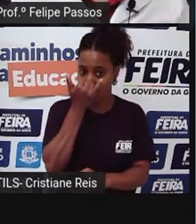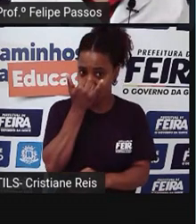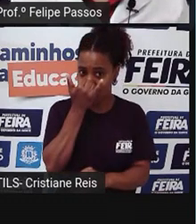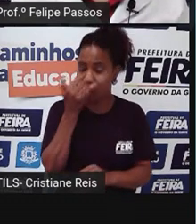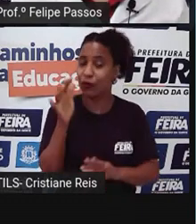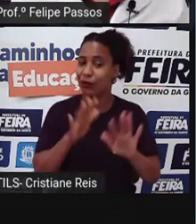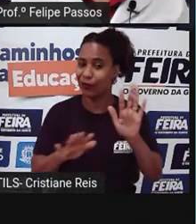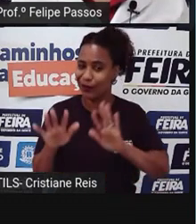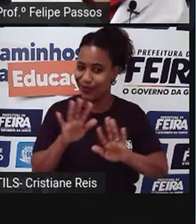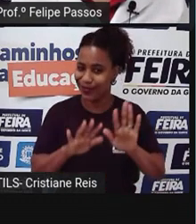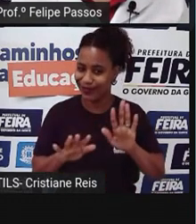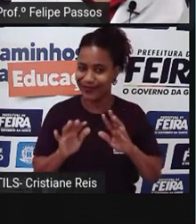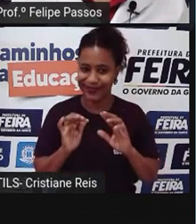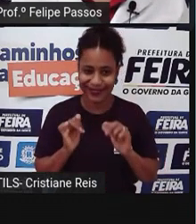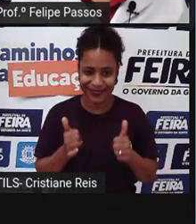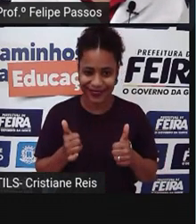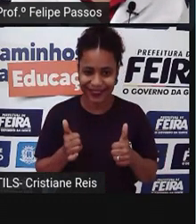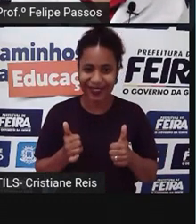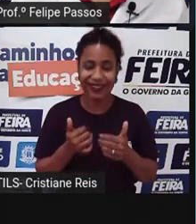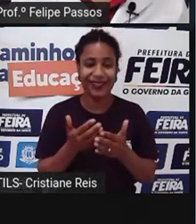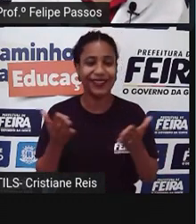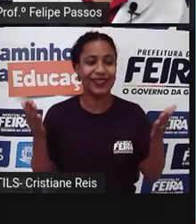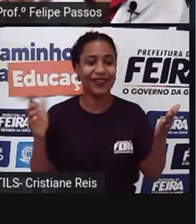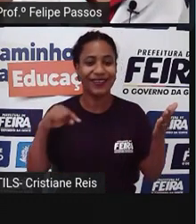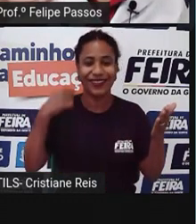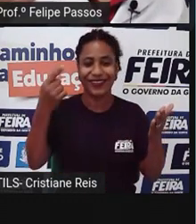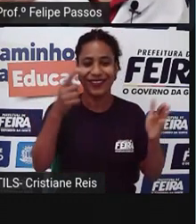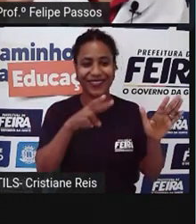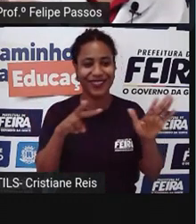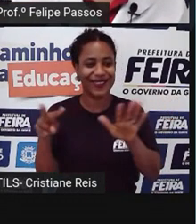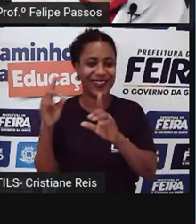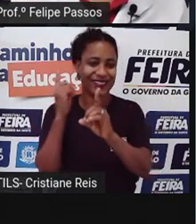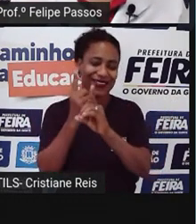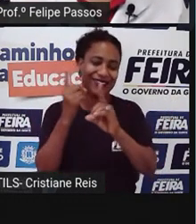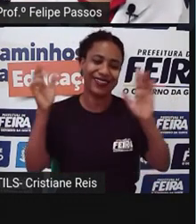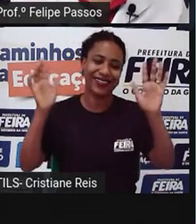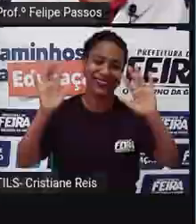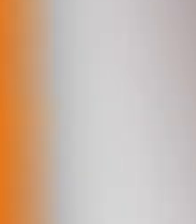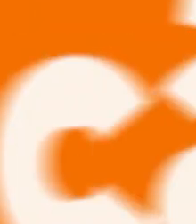tá bom? Então, é isso. A gente se vê semana que vem. Tchau, tchau!